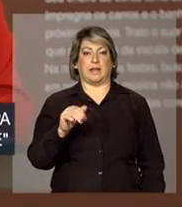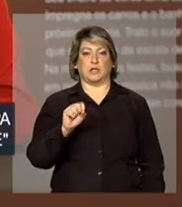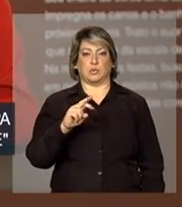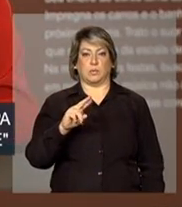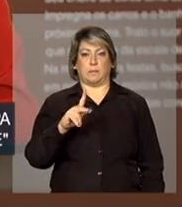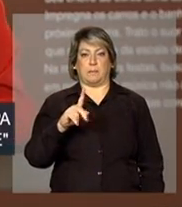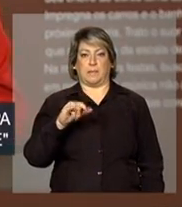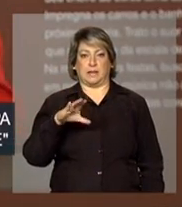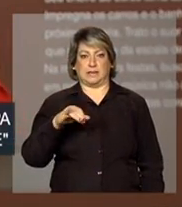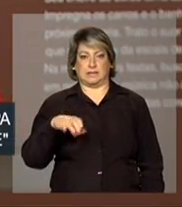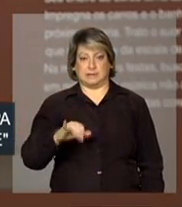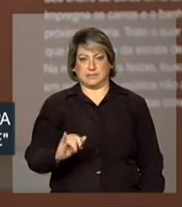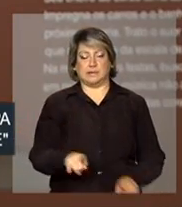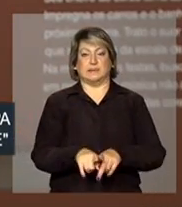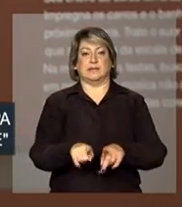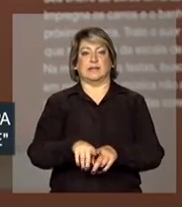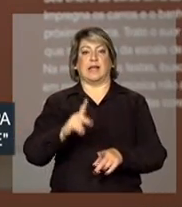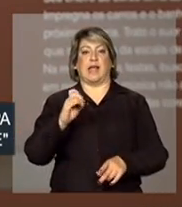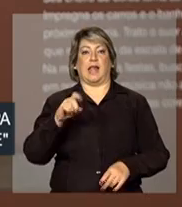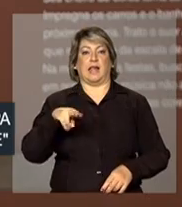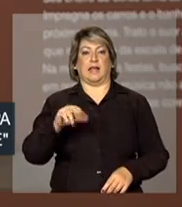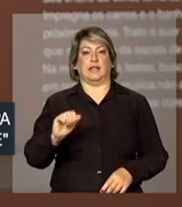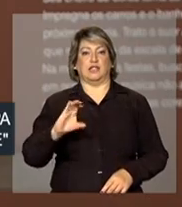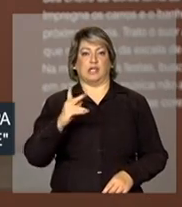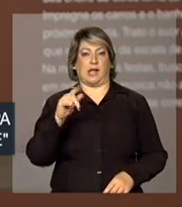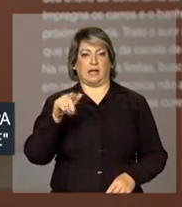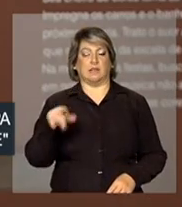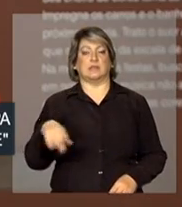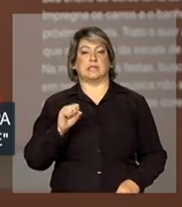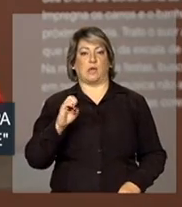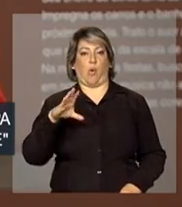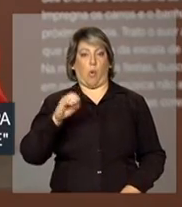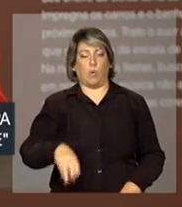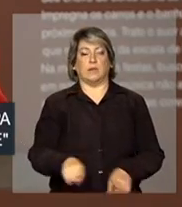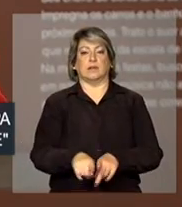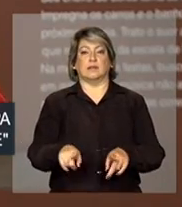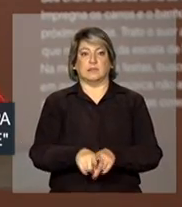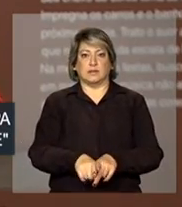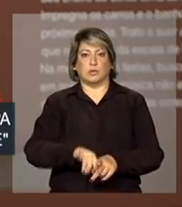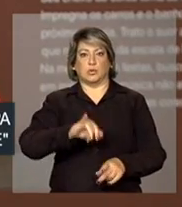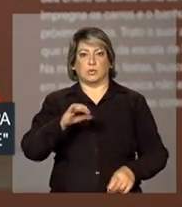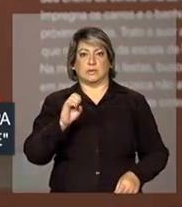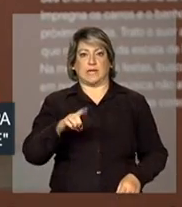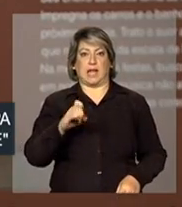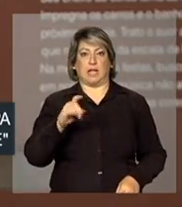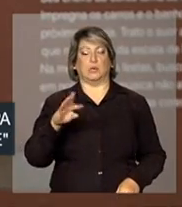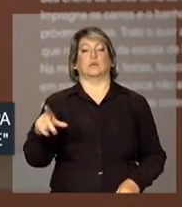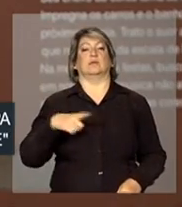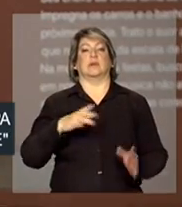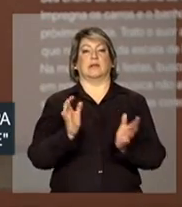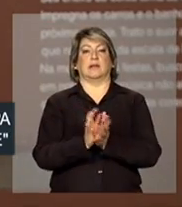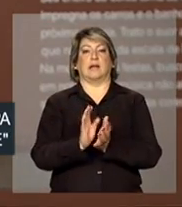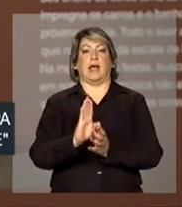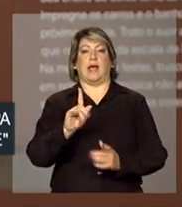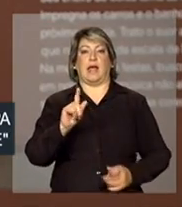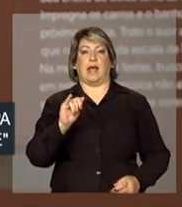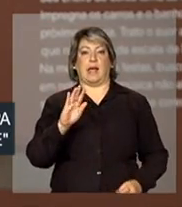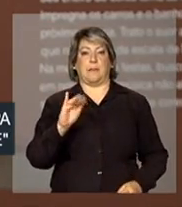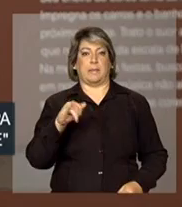a Helena Chagas da SECOM e o general José Lito do Gabinete de Segurança Institucional.